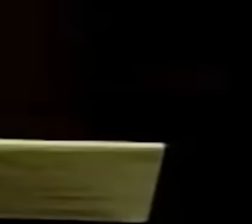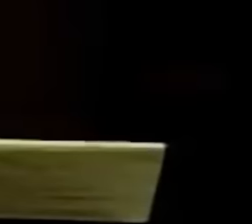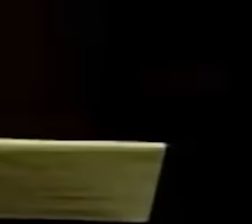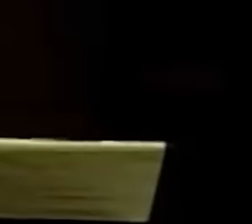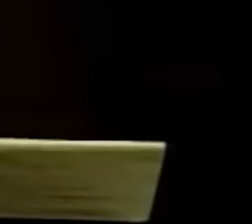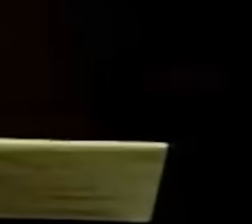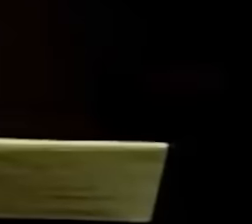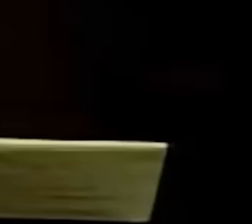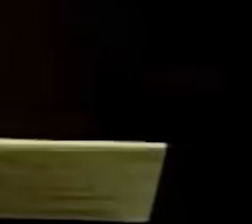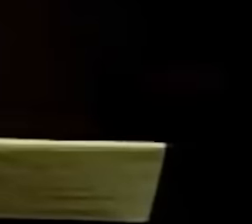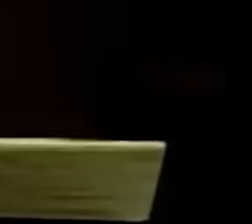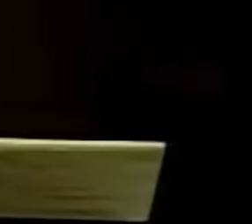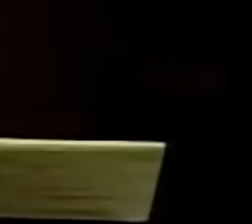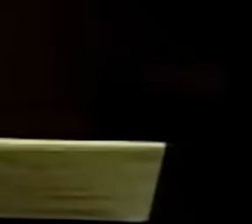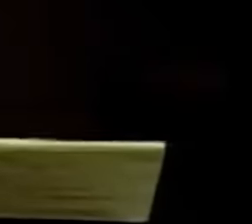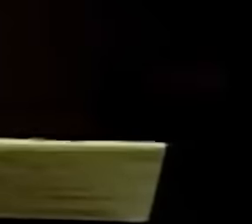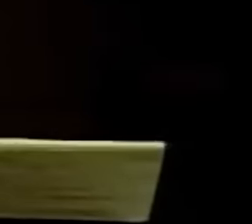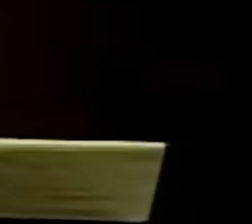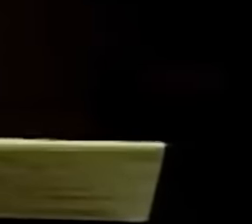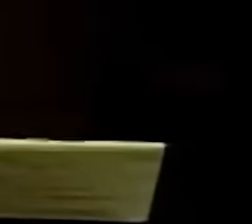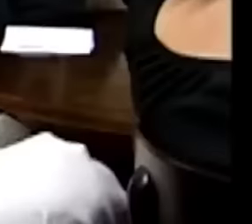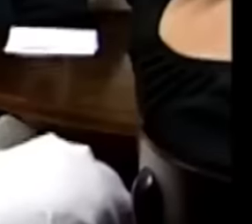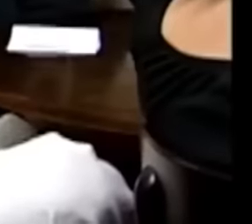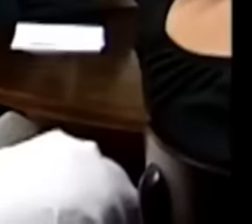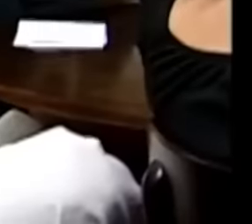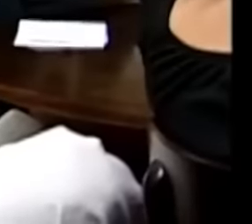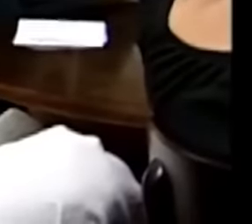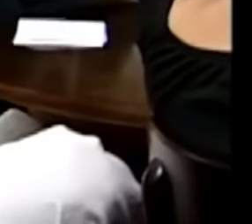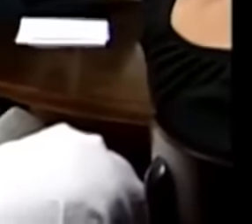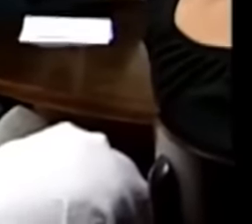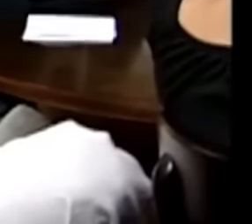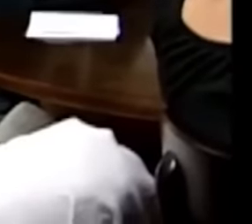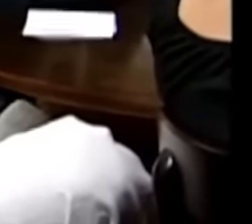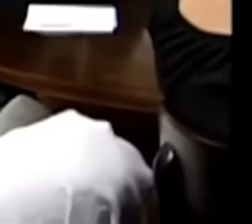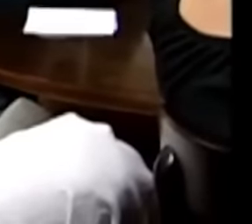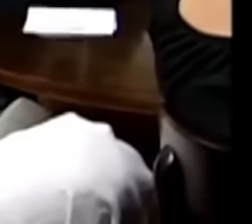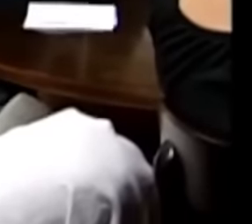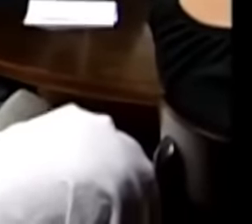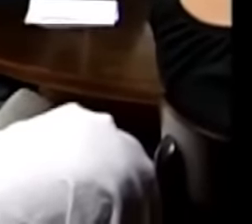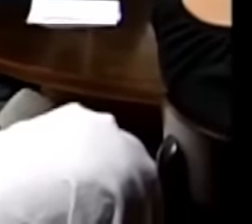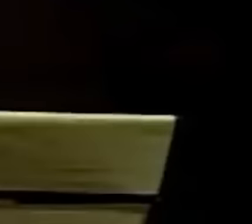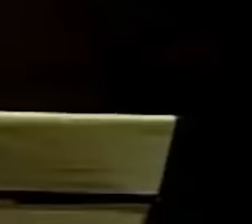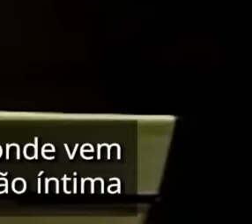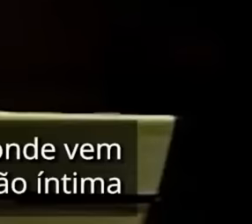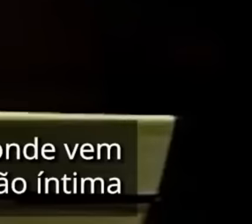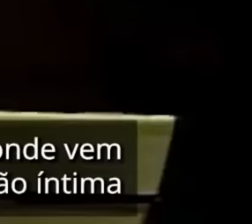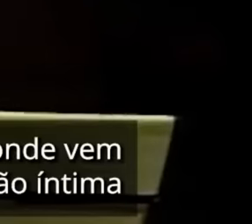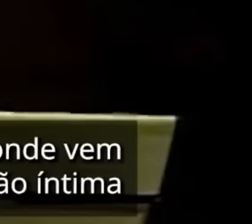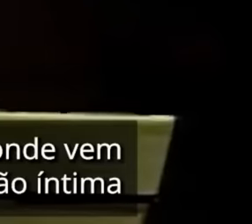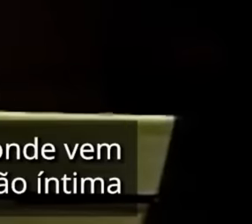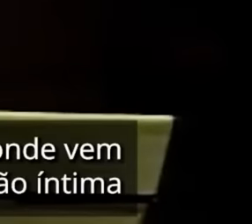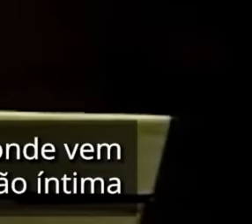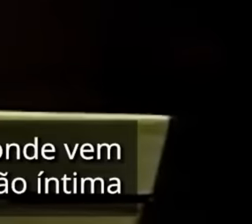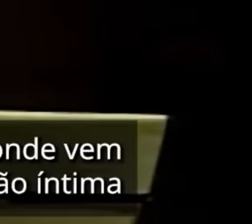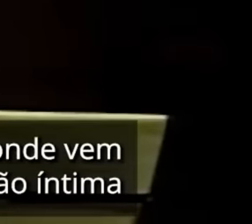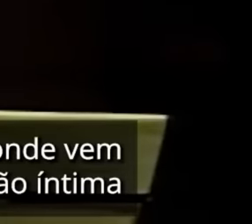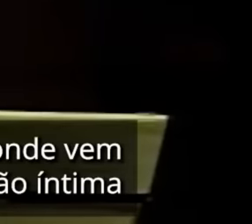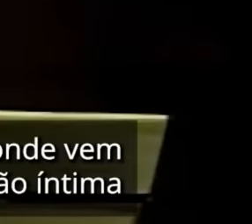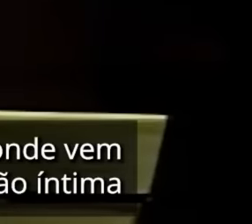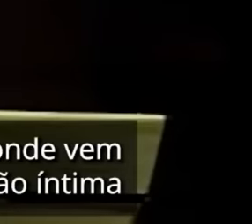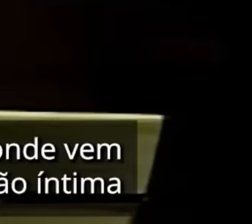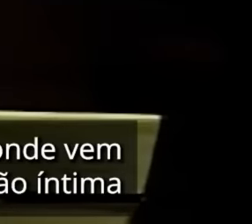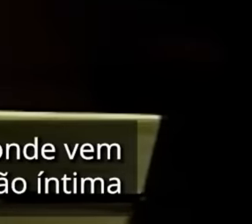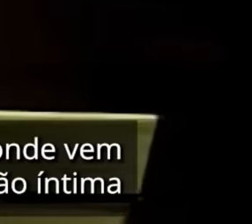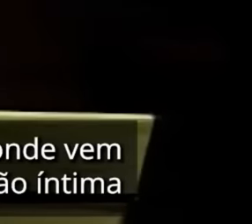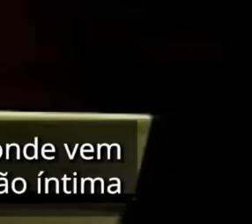amor é uma relação milenar para dizer o mínimo afinal de contas por que da onde vem essa